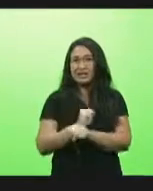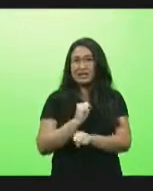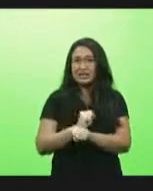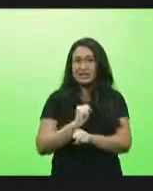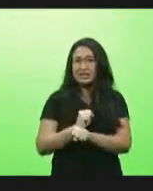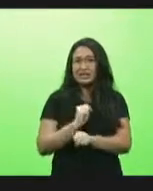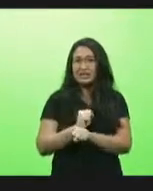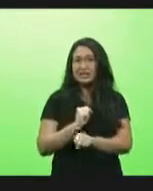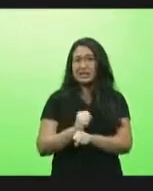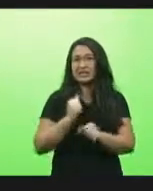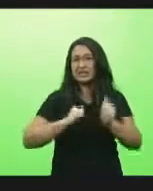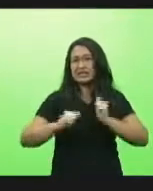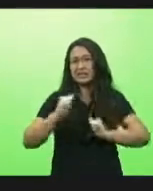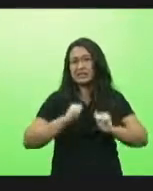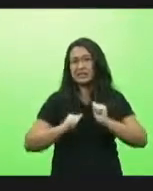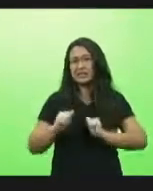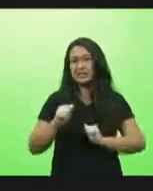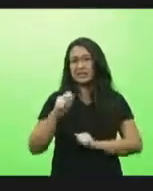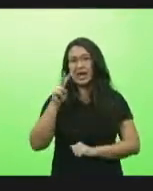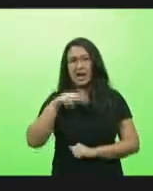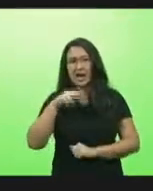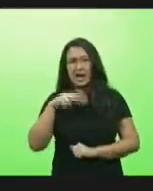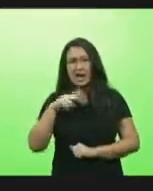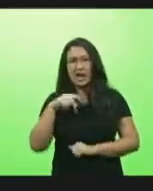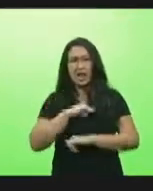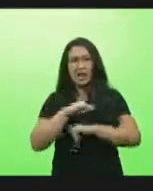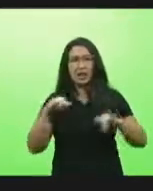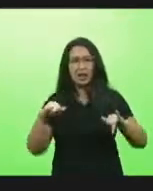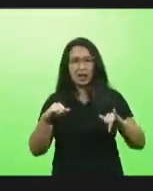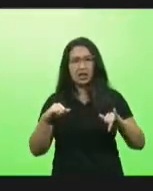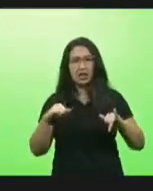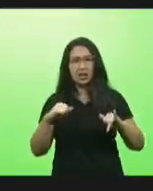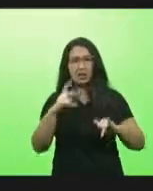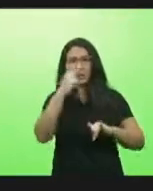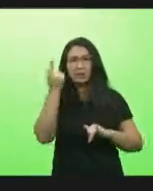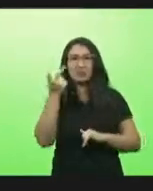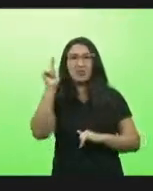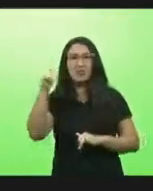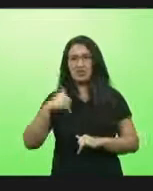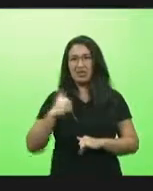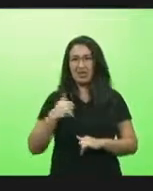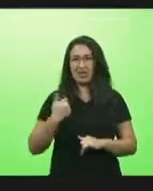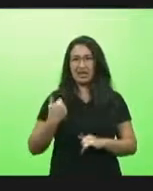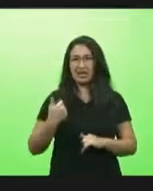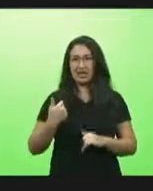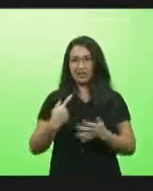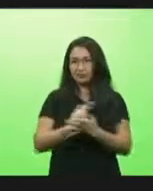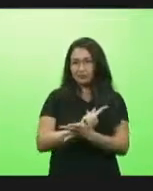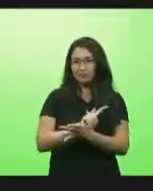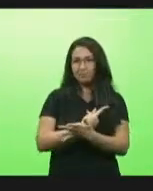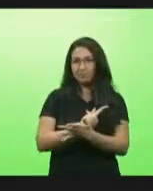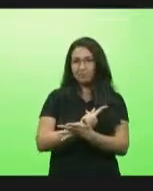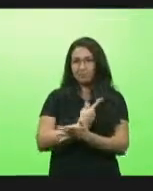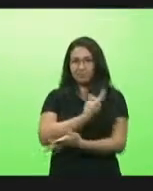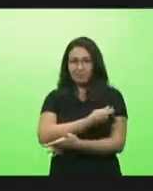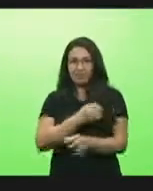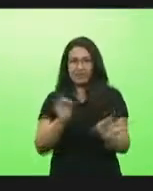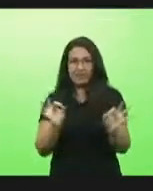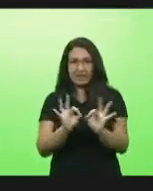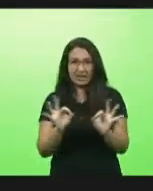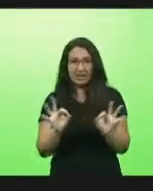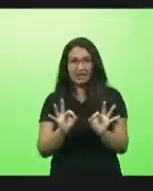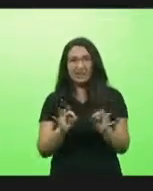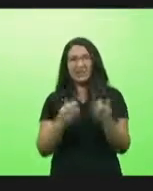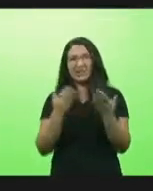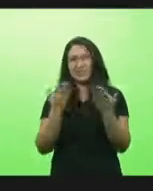quando eles começam a ler essas notícias de furafila porque esposo sobrinho o fulano ele se sente desprezado então é ferramenta onde a sociedade